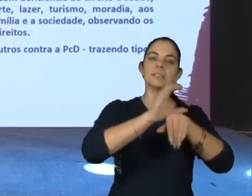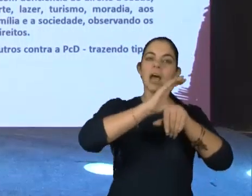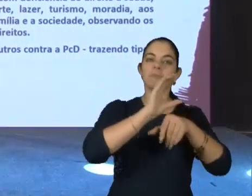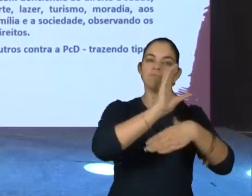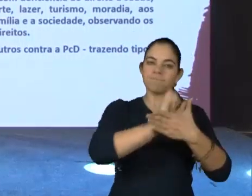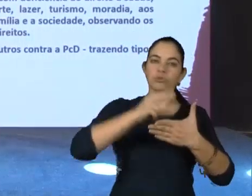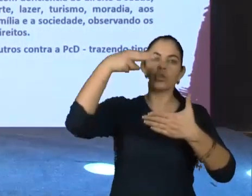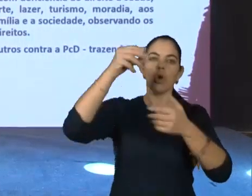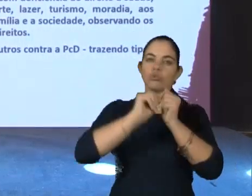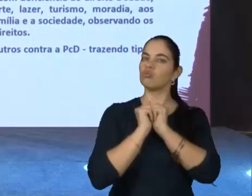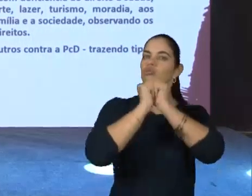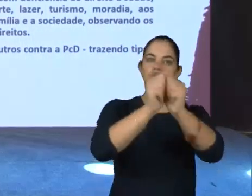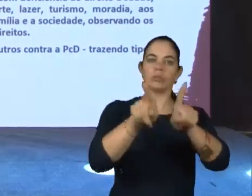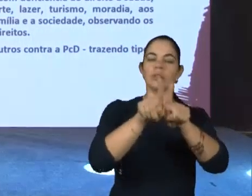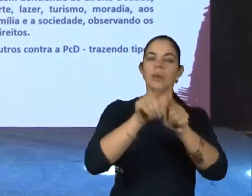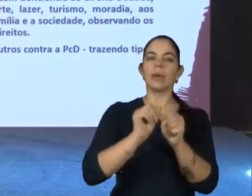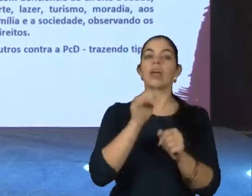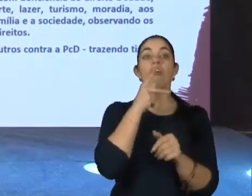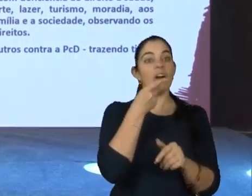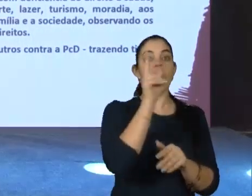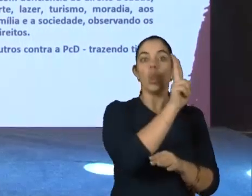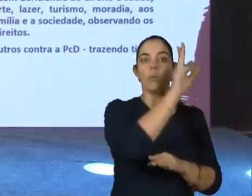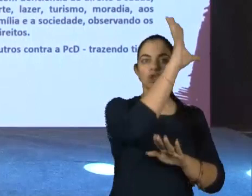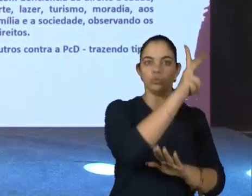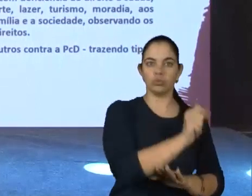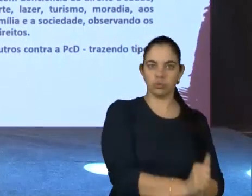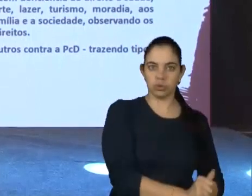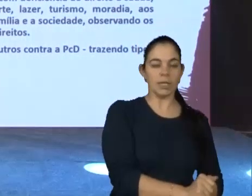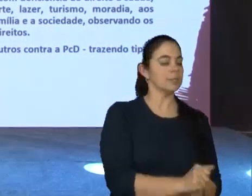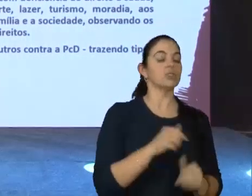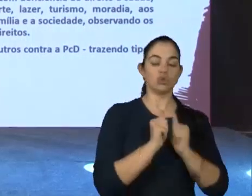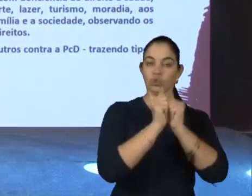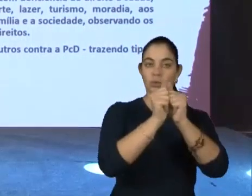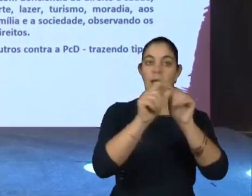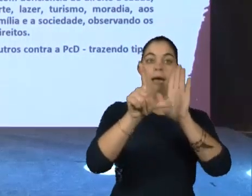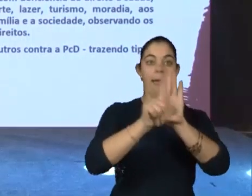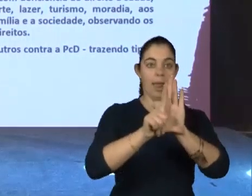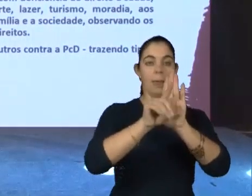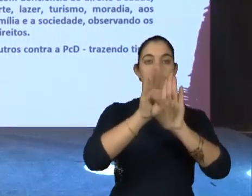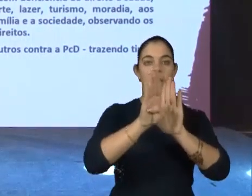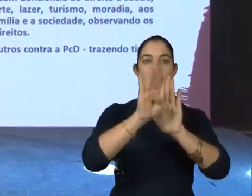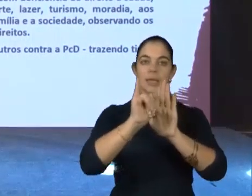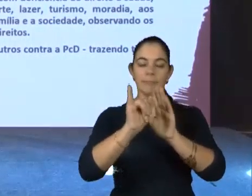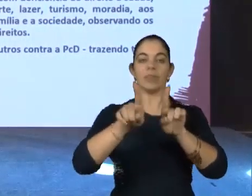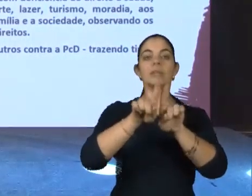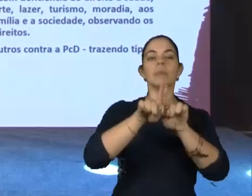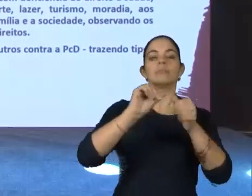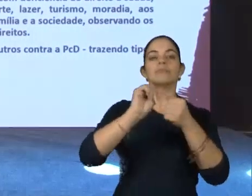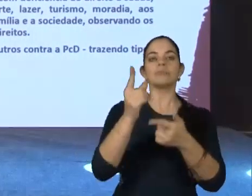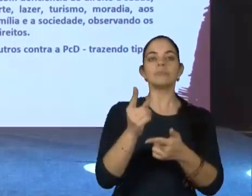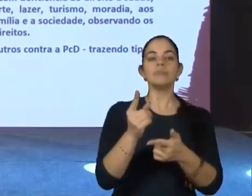as leis que a gente viu ali, que eu elenquei para vocês, já traz todas elas juntas. E a